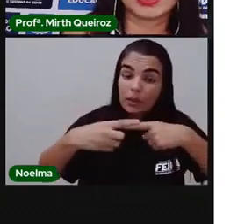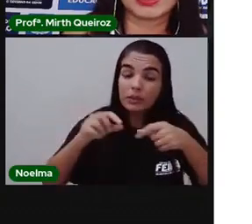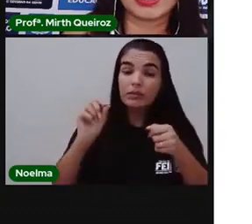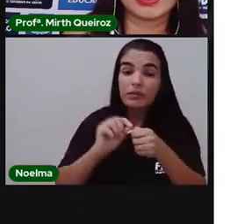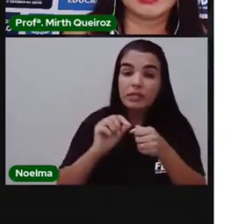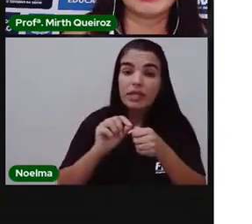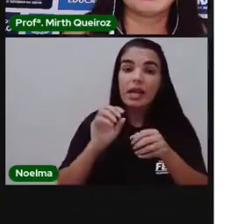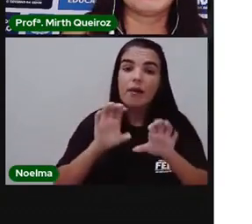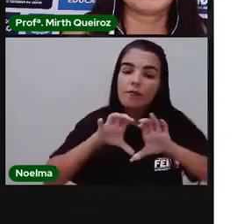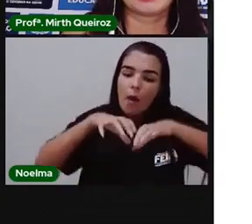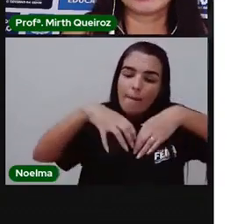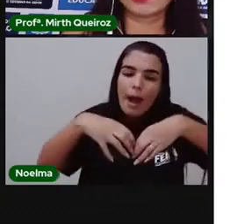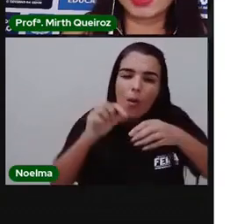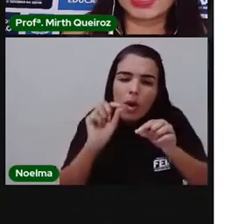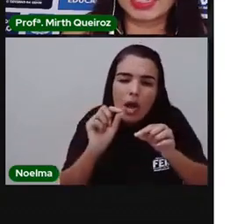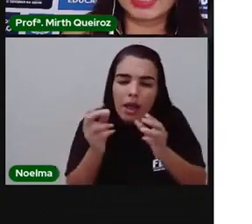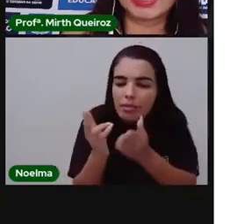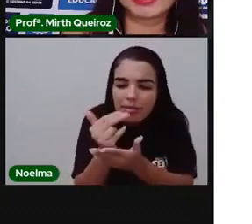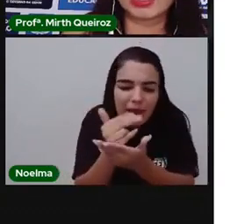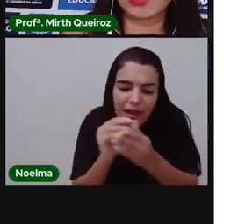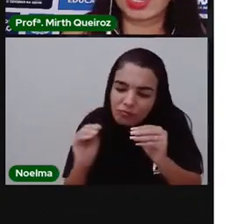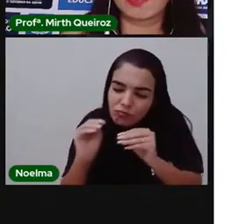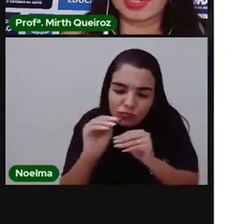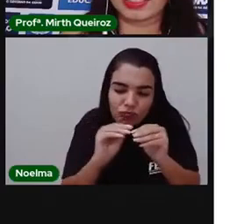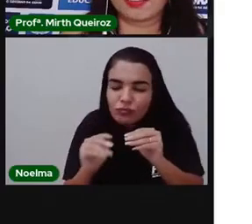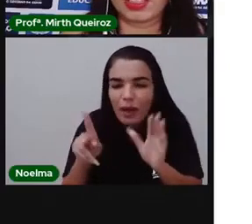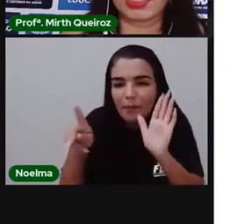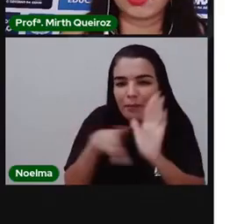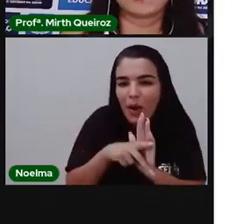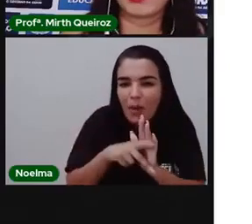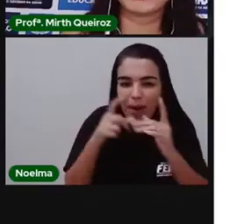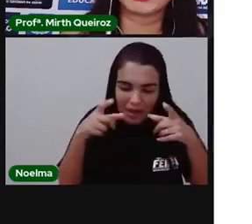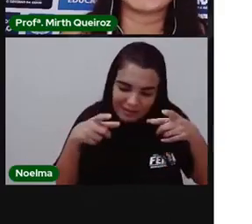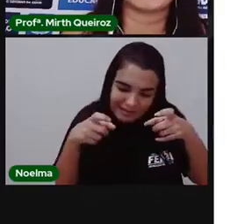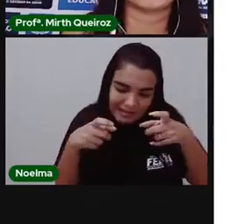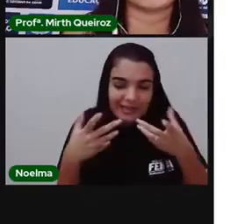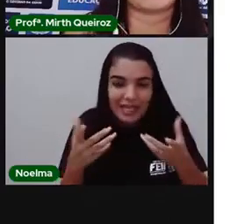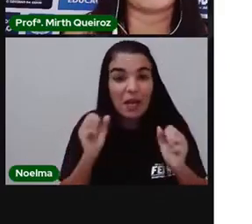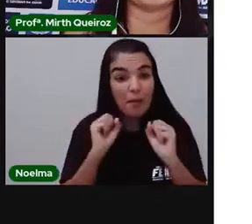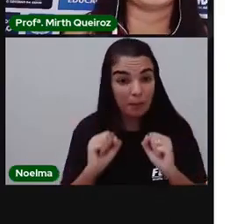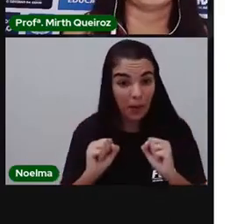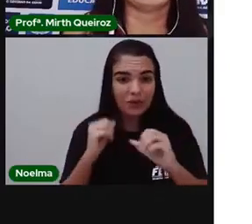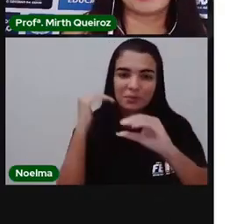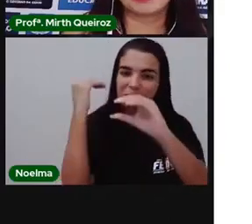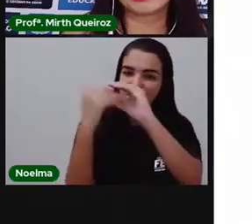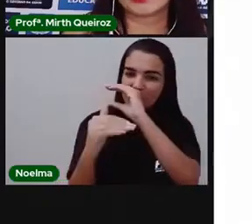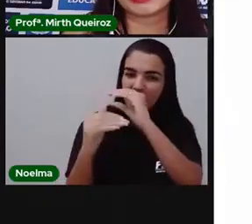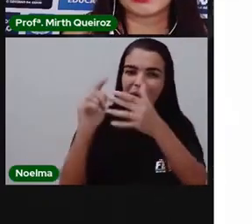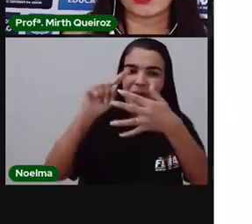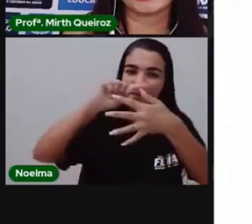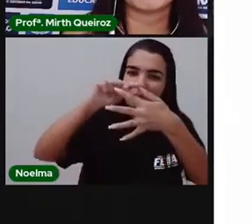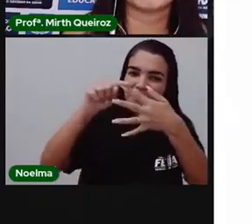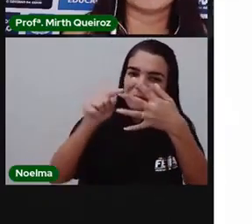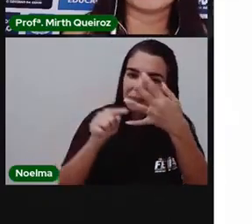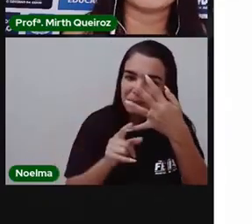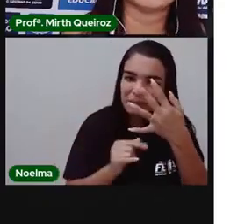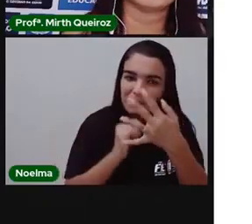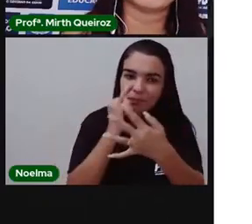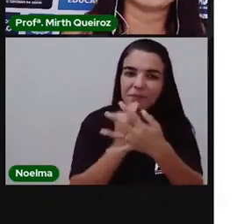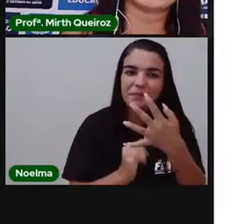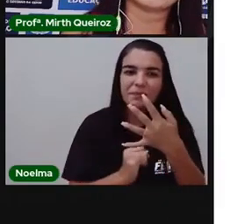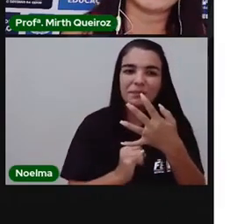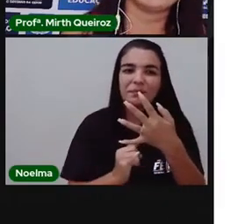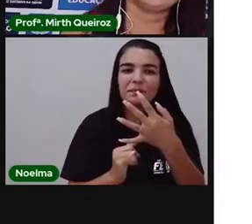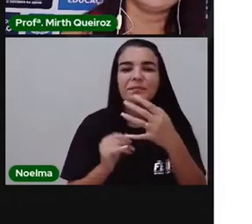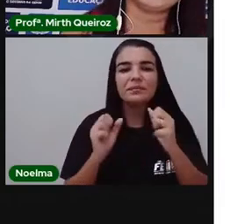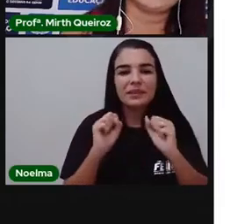figuras ali. E caso vocês decidam gravar esse vídeo, poste nas redes sociais. Marque sua escola e também as redes